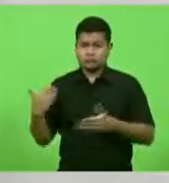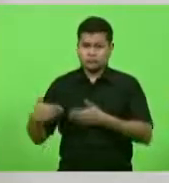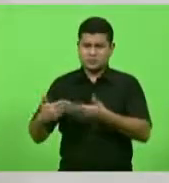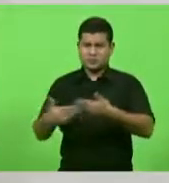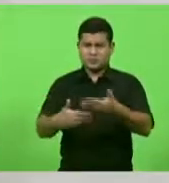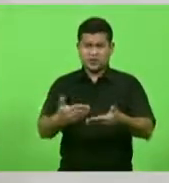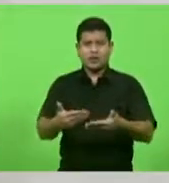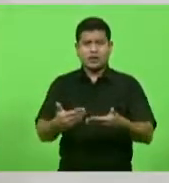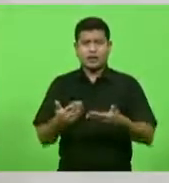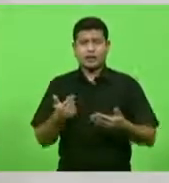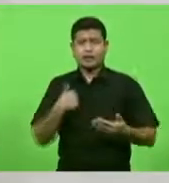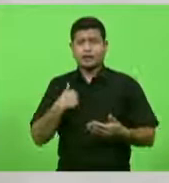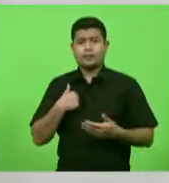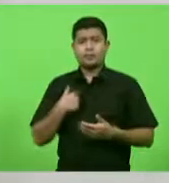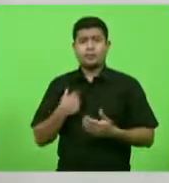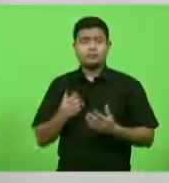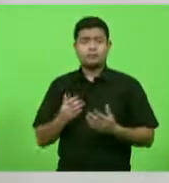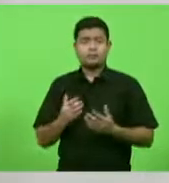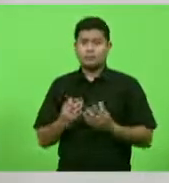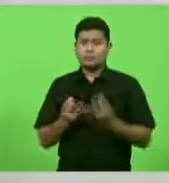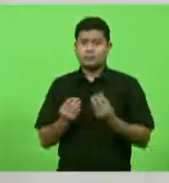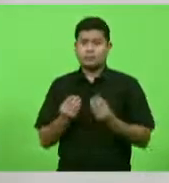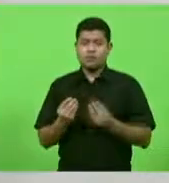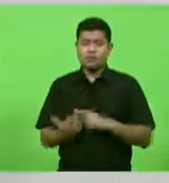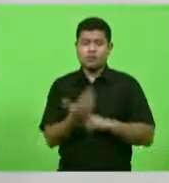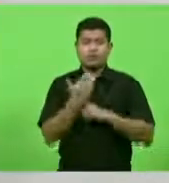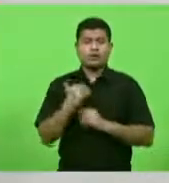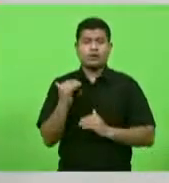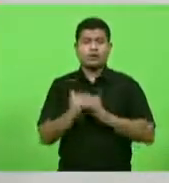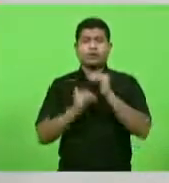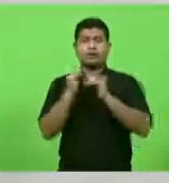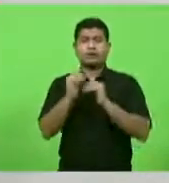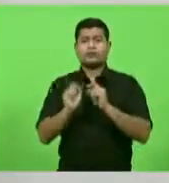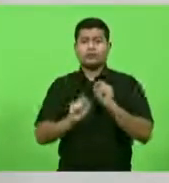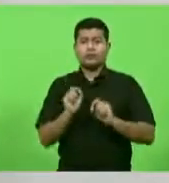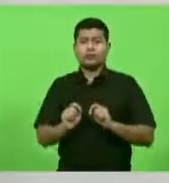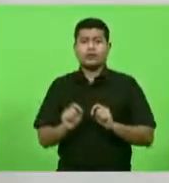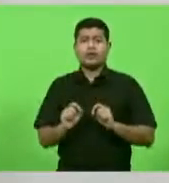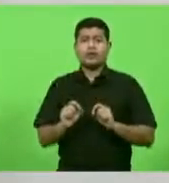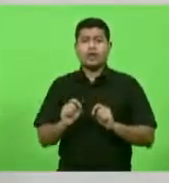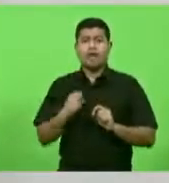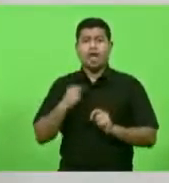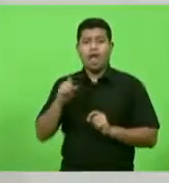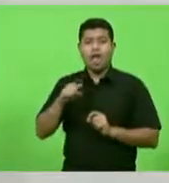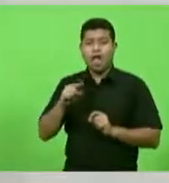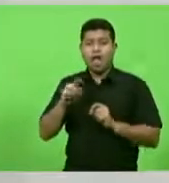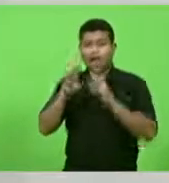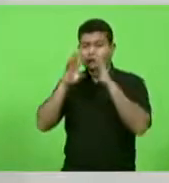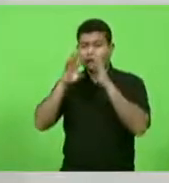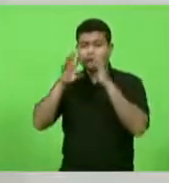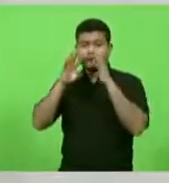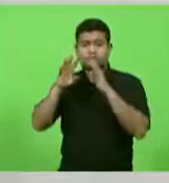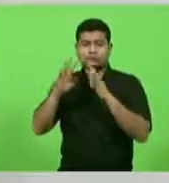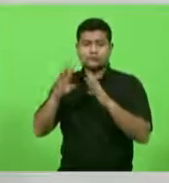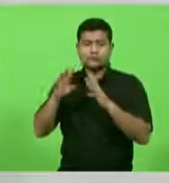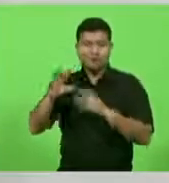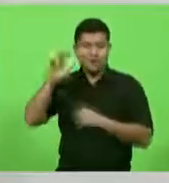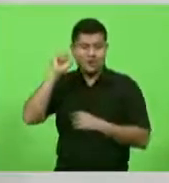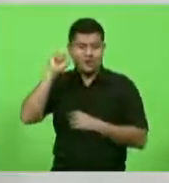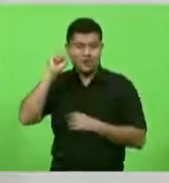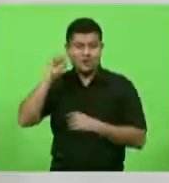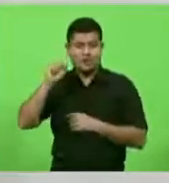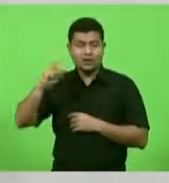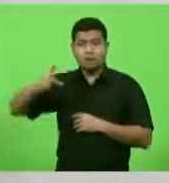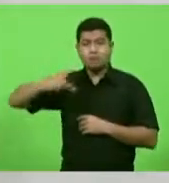que mais fui chamado a desenvolver foi a capacidade de escuta. A política, muitas